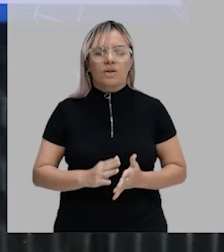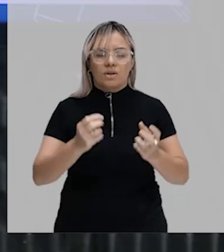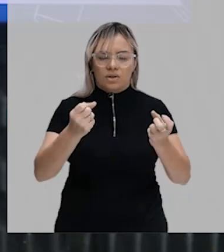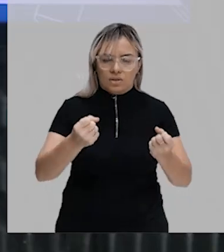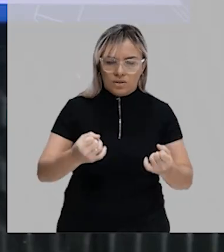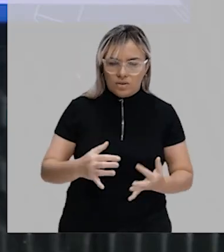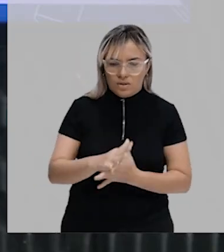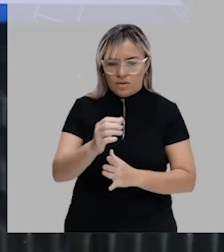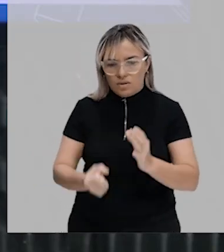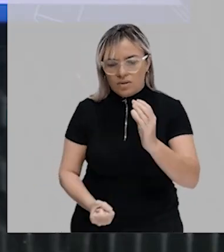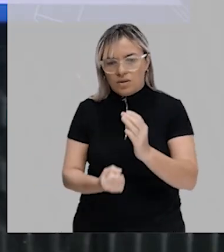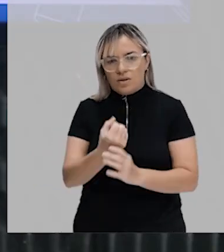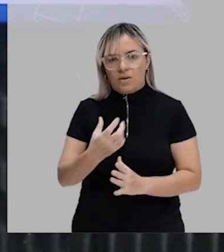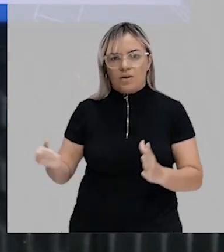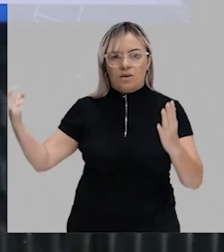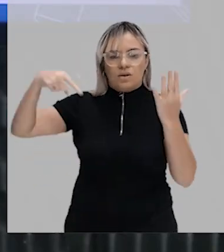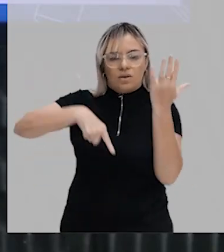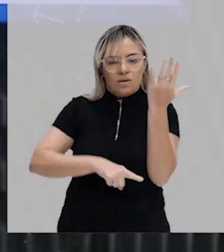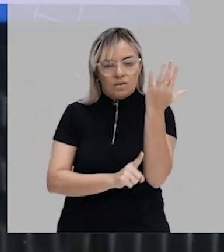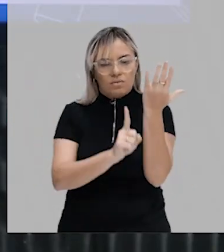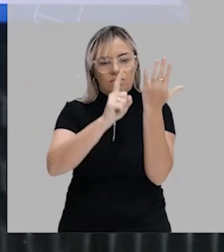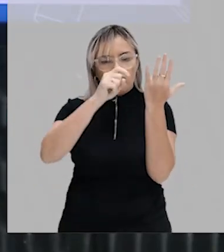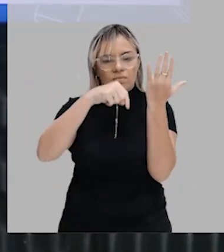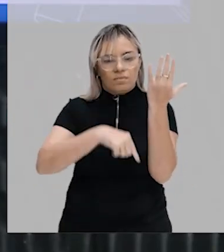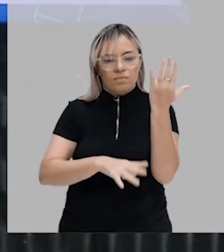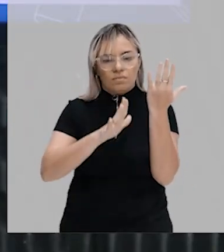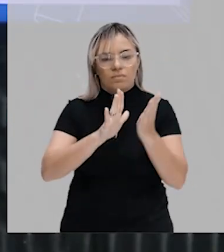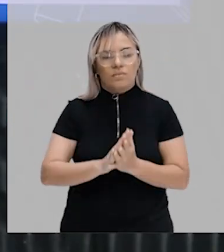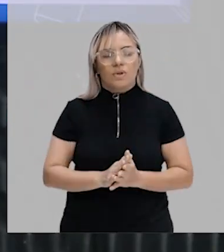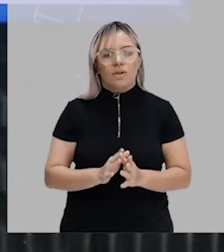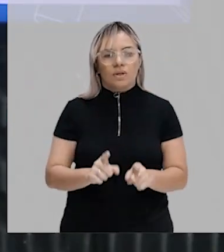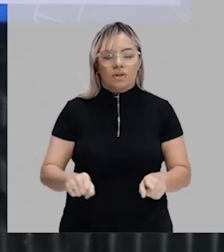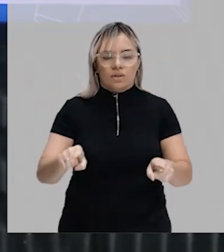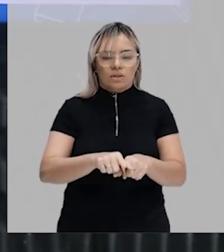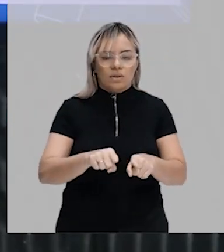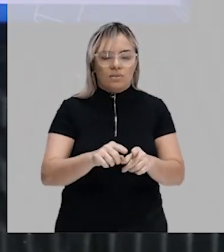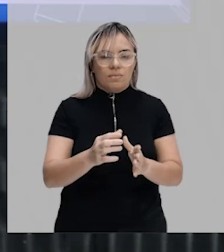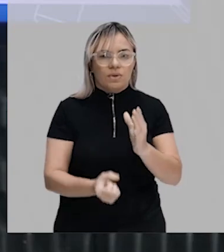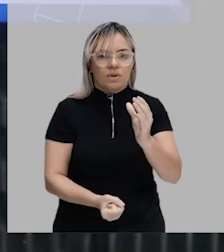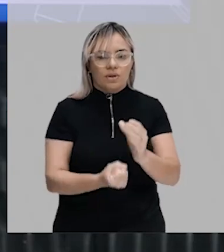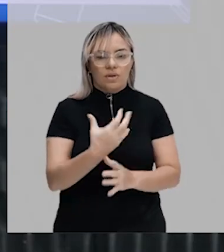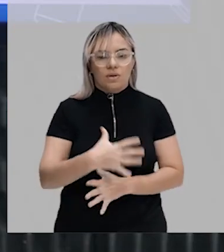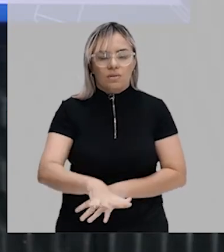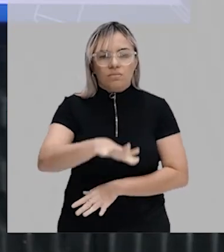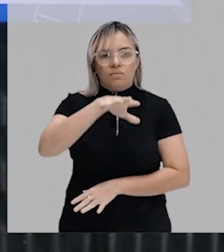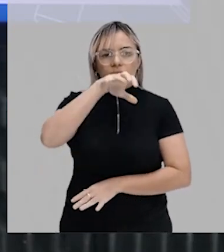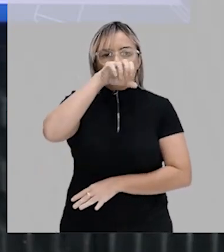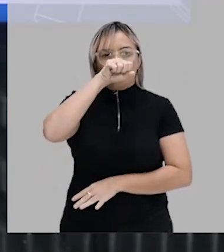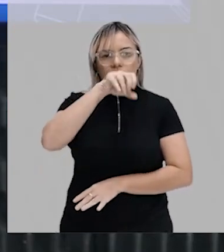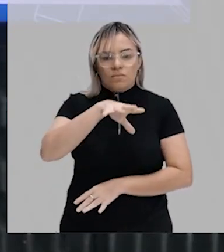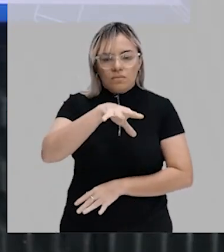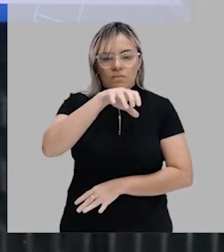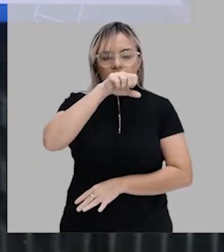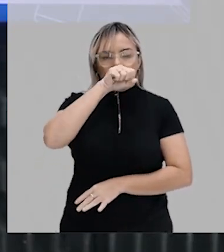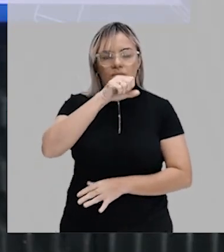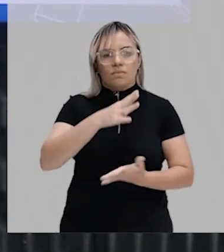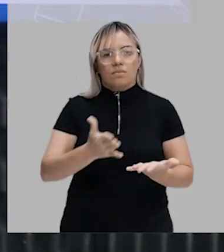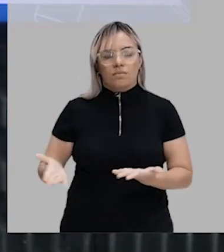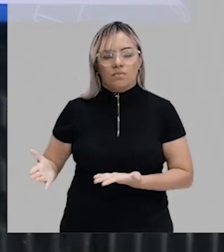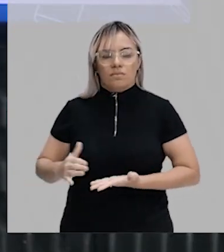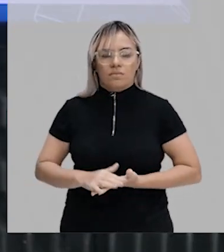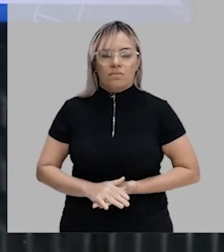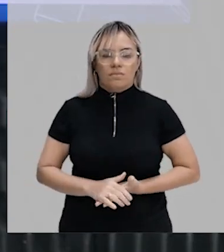sobre a origem da fotossíntese e a origem da respiração aeróbica. O